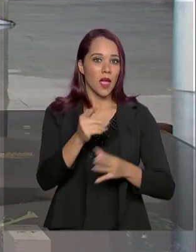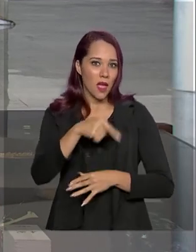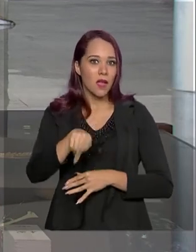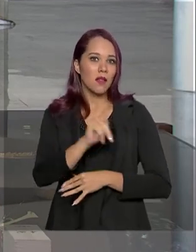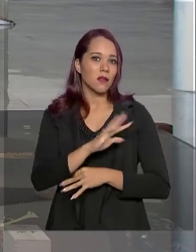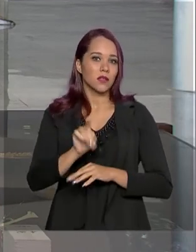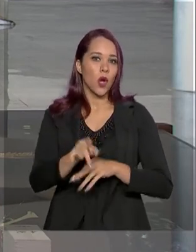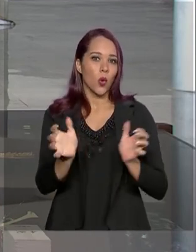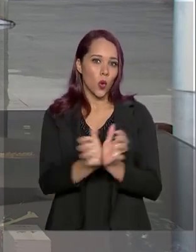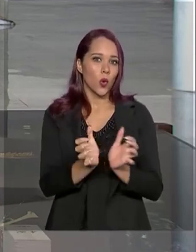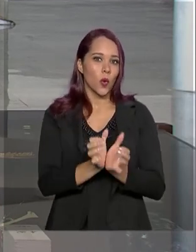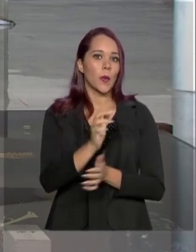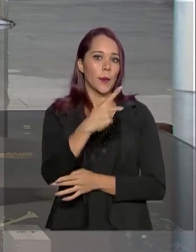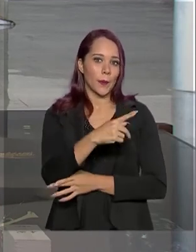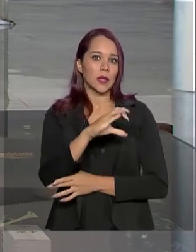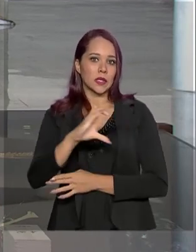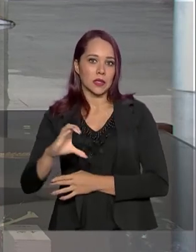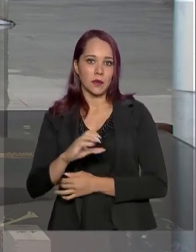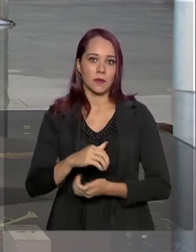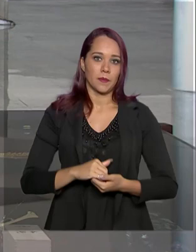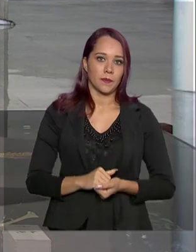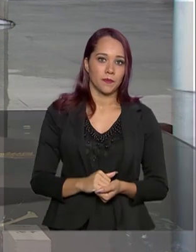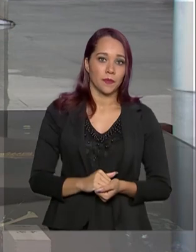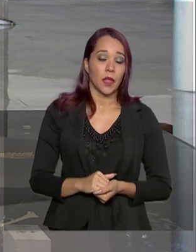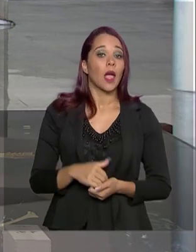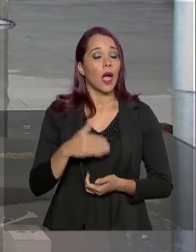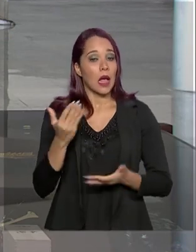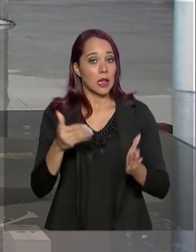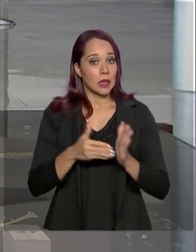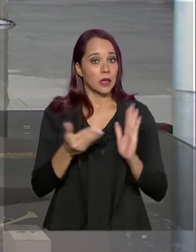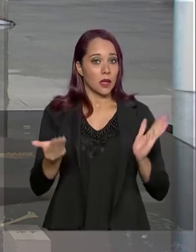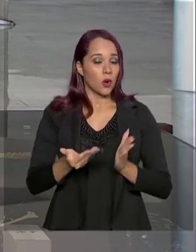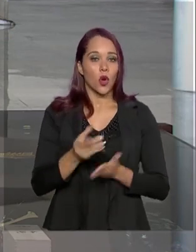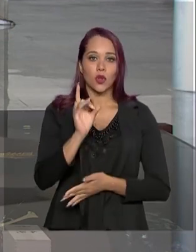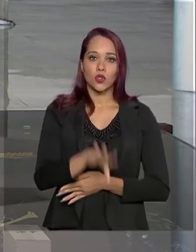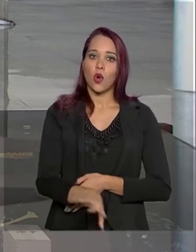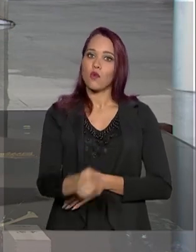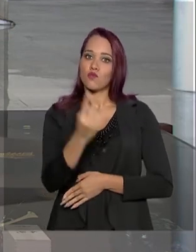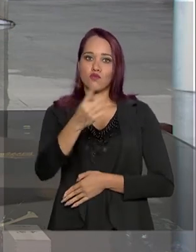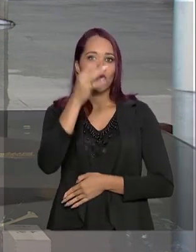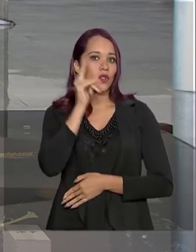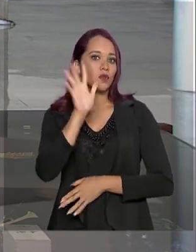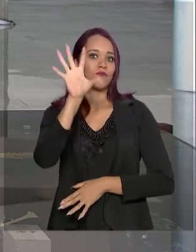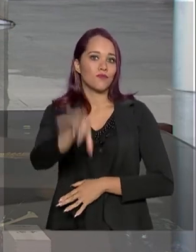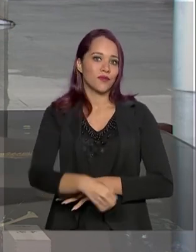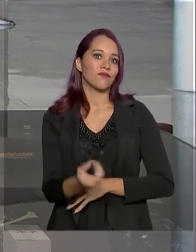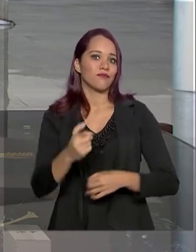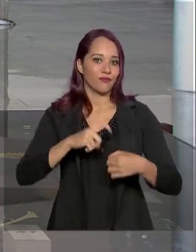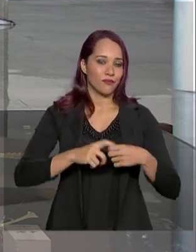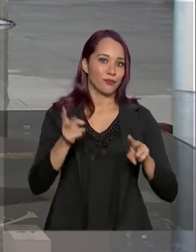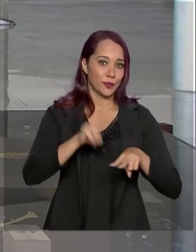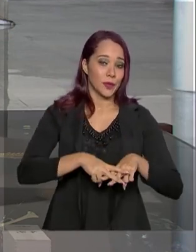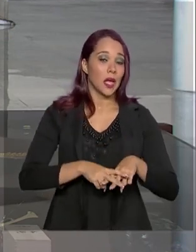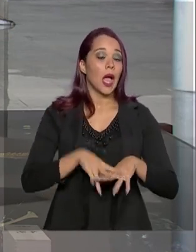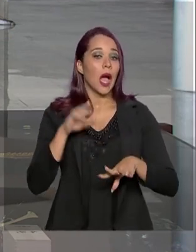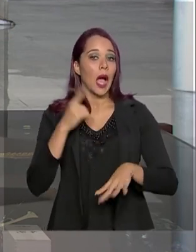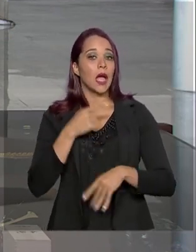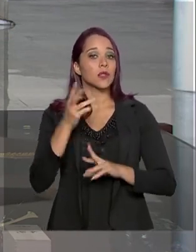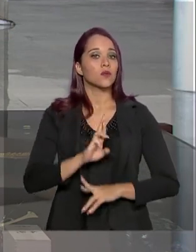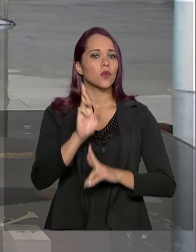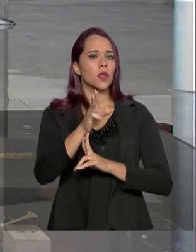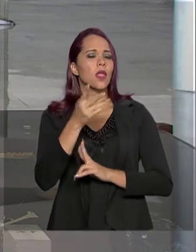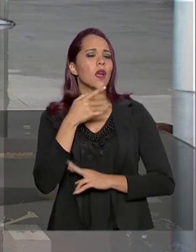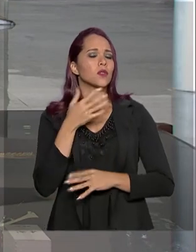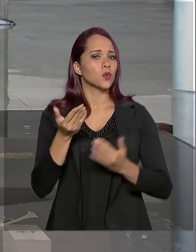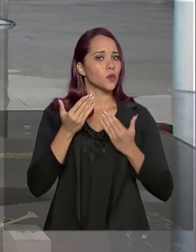integrantes da facção criminosa PCC. Até agora, apenas um foi recapturado. As autoridades suspeitam que